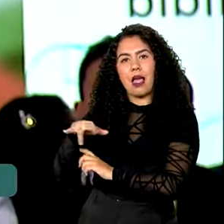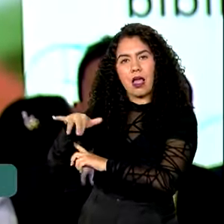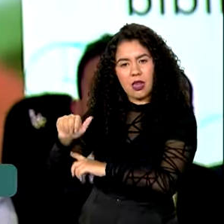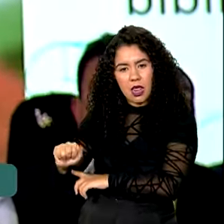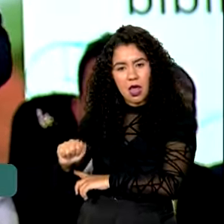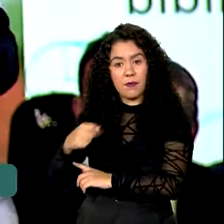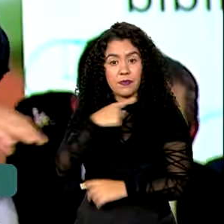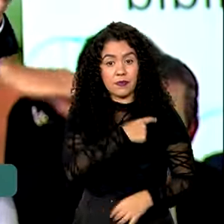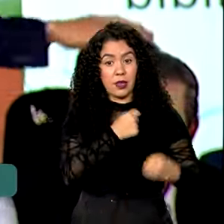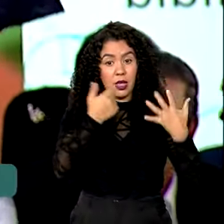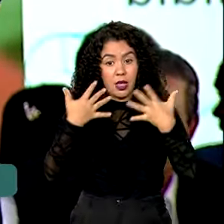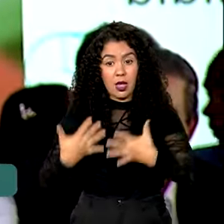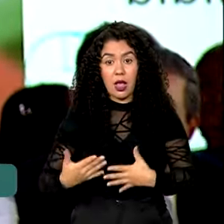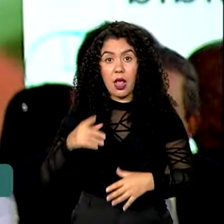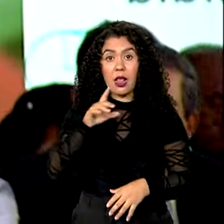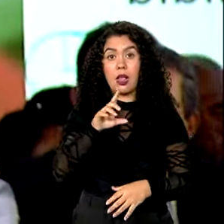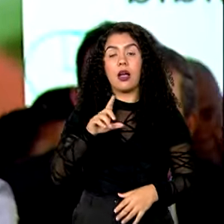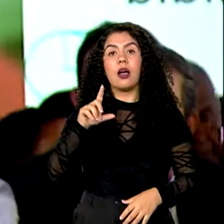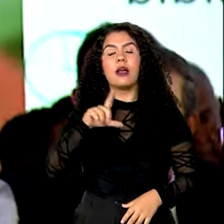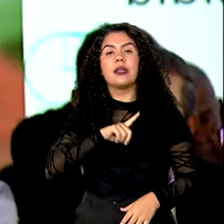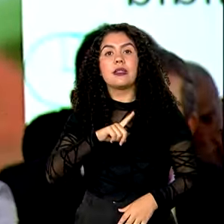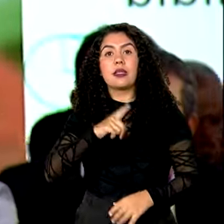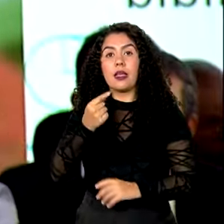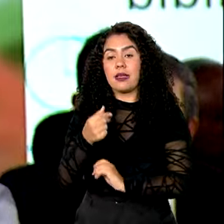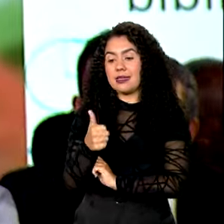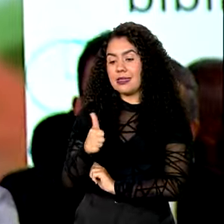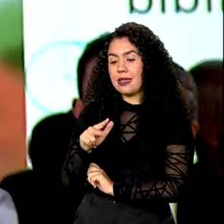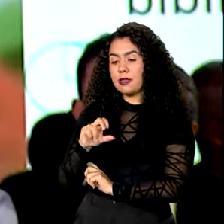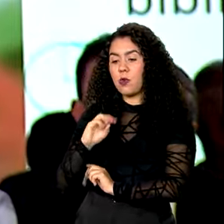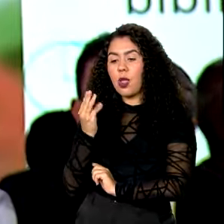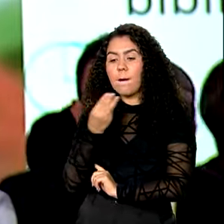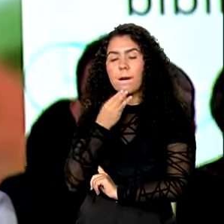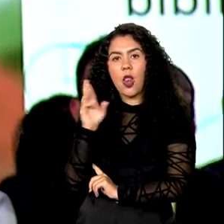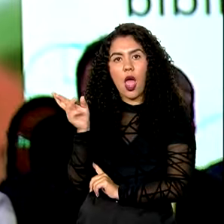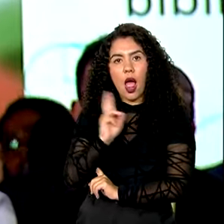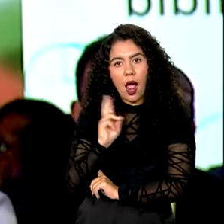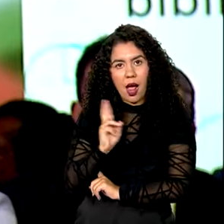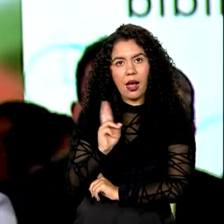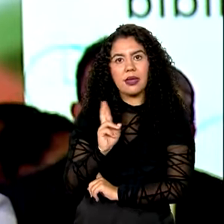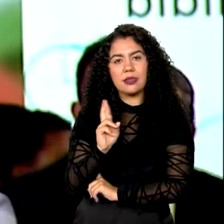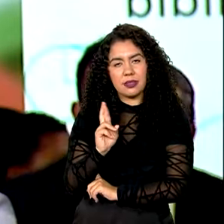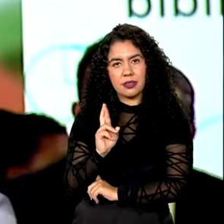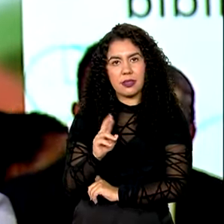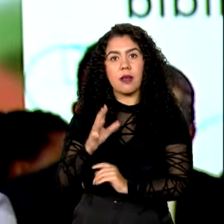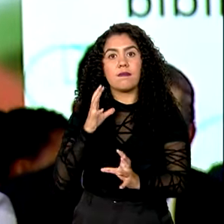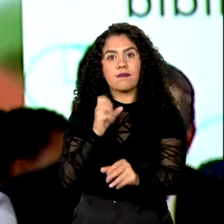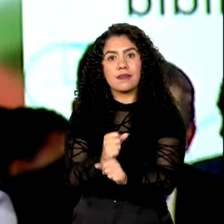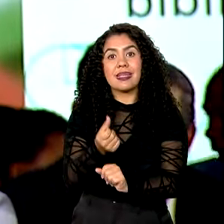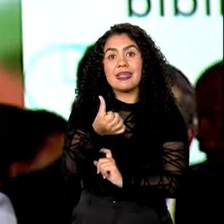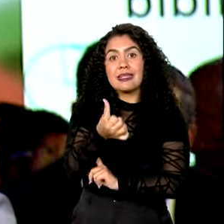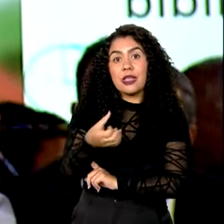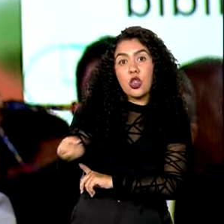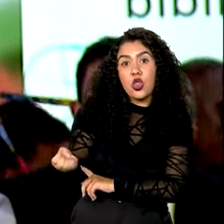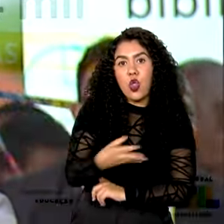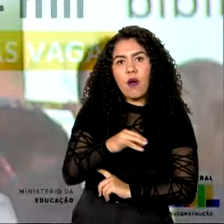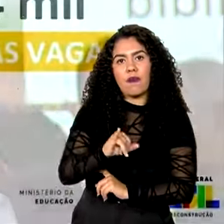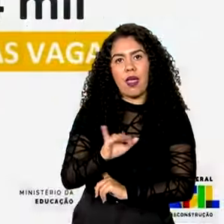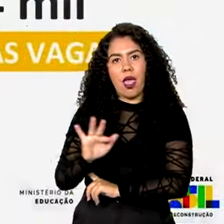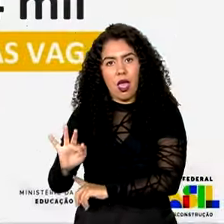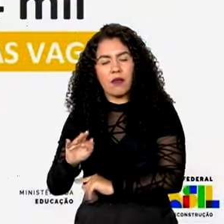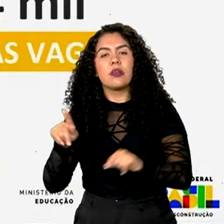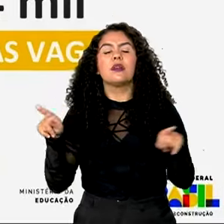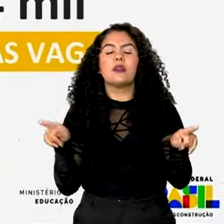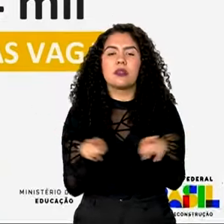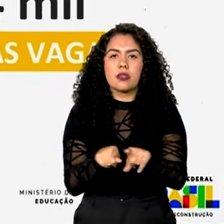Federal, nós temos 150 milhões de reais em expansão. São seis novos institutos. E também na